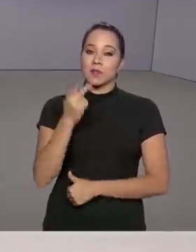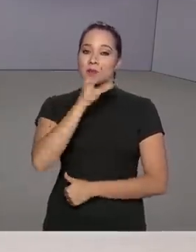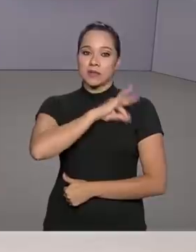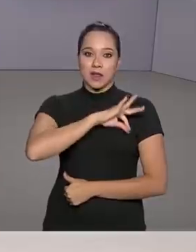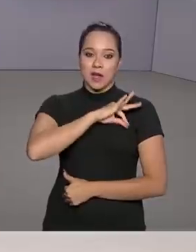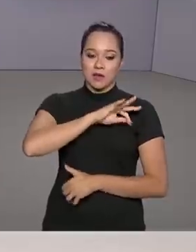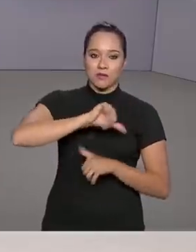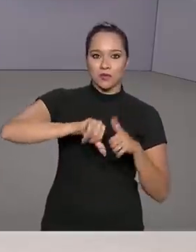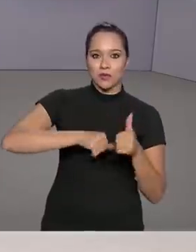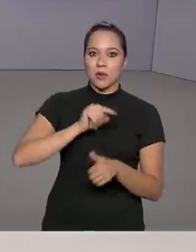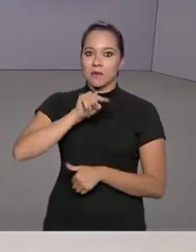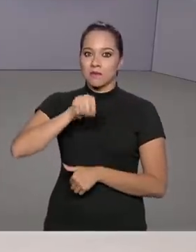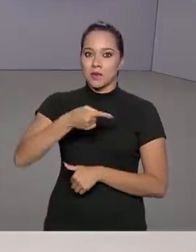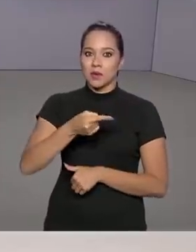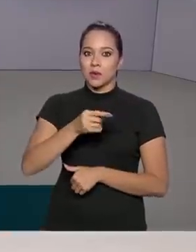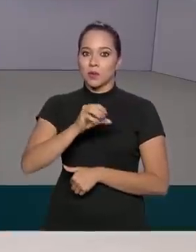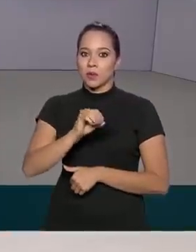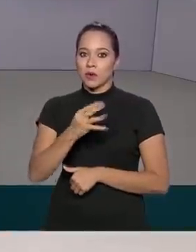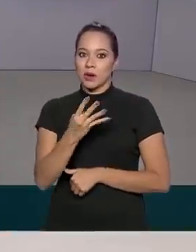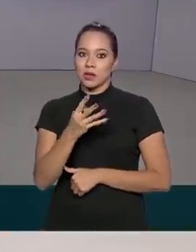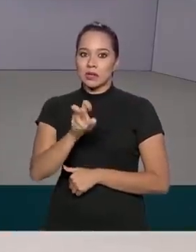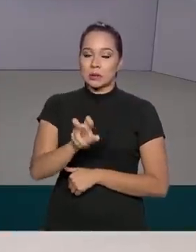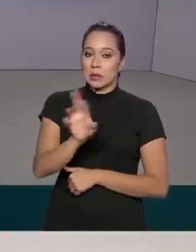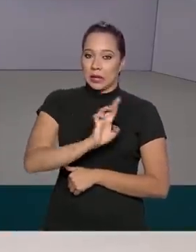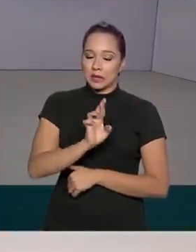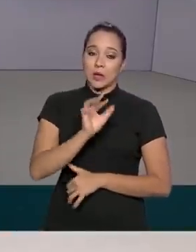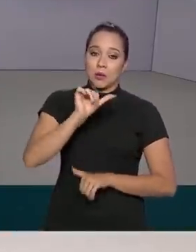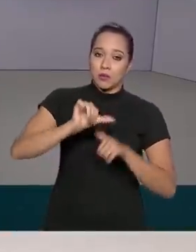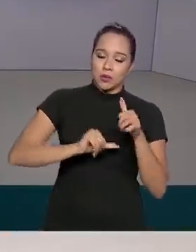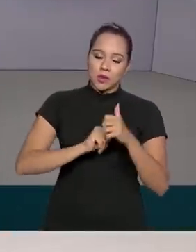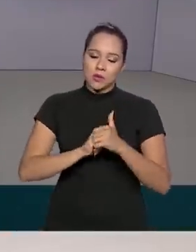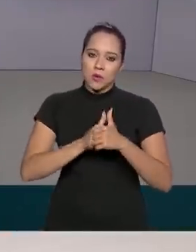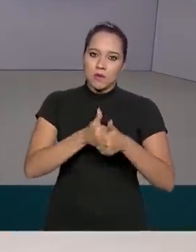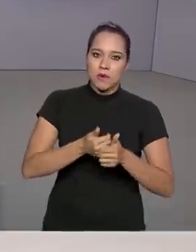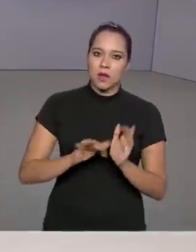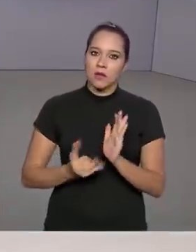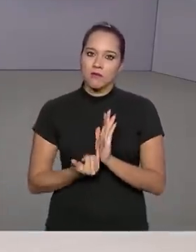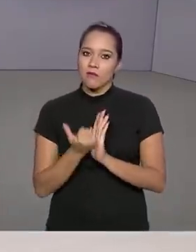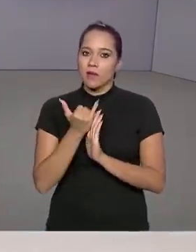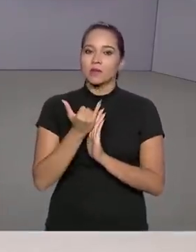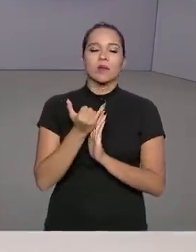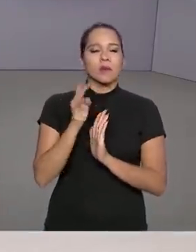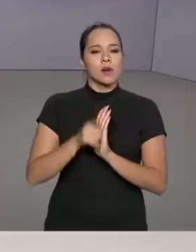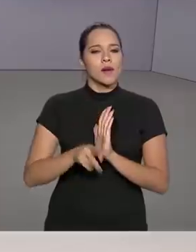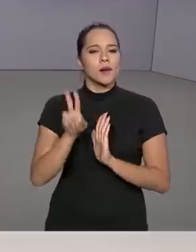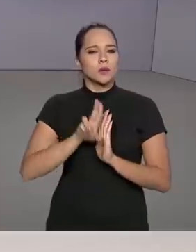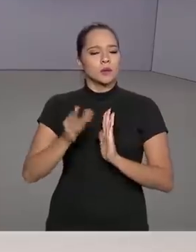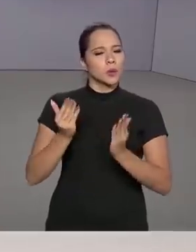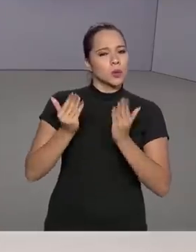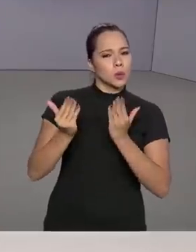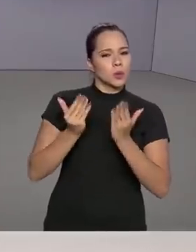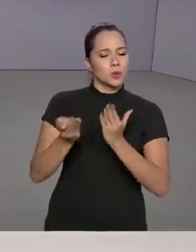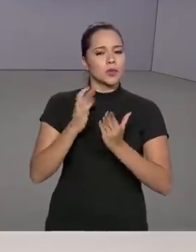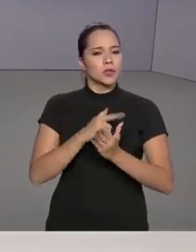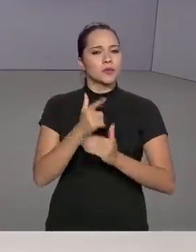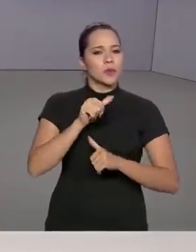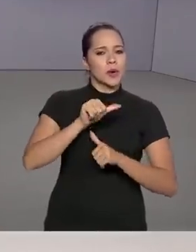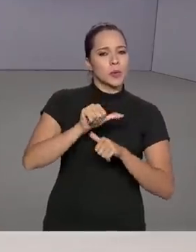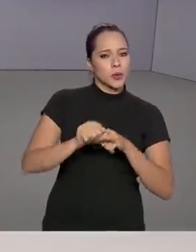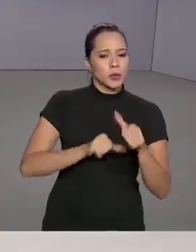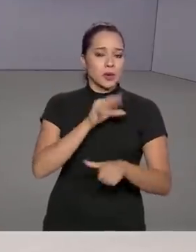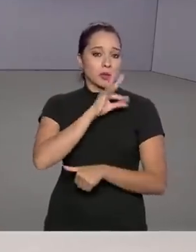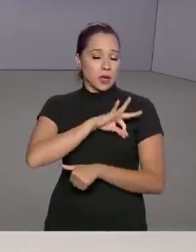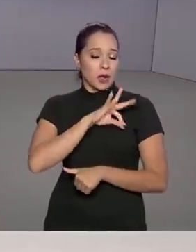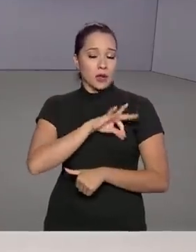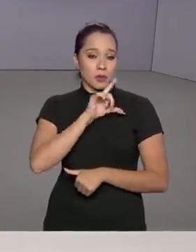mínimo para R$.045,00. A mudança acompanha o índice de inflação usado como referência para o reajuste do mínimo.